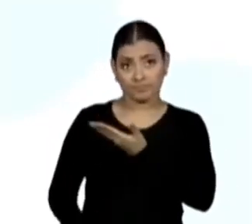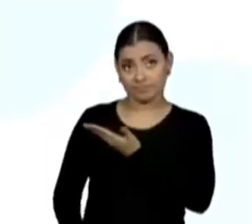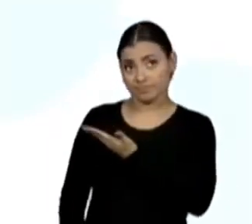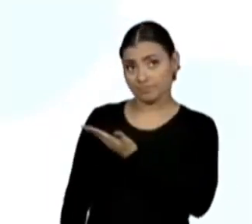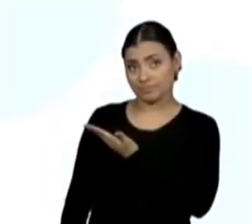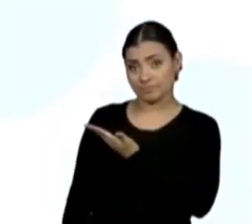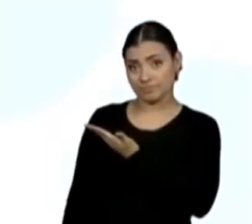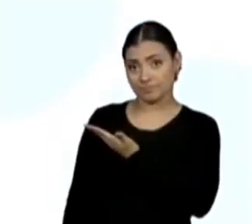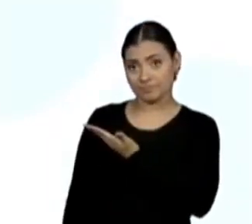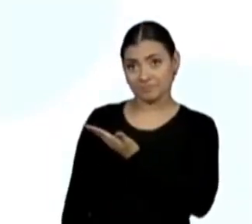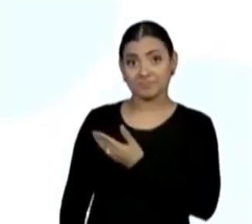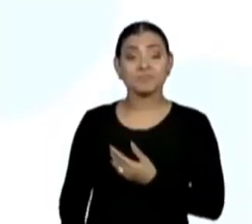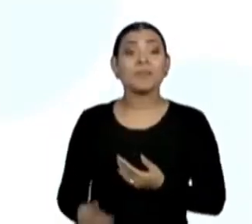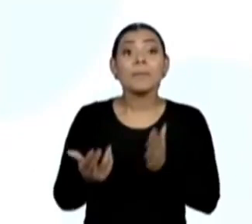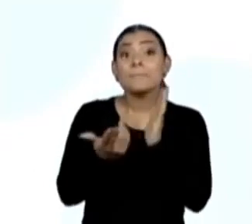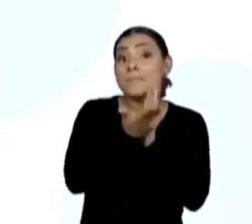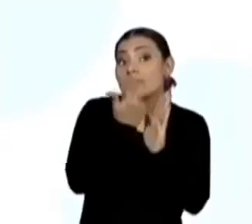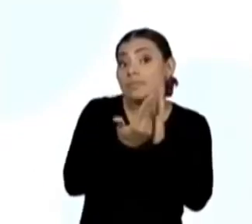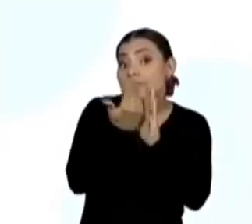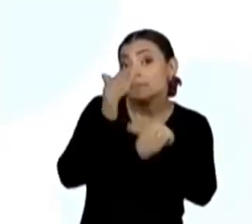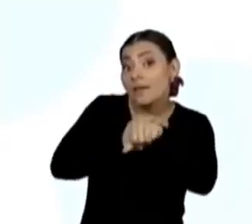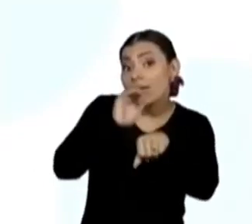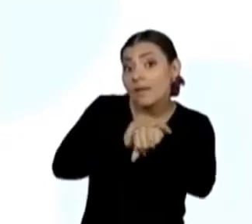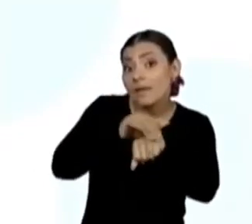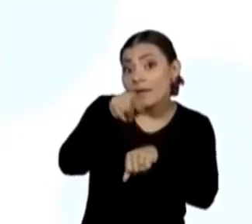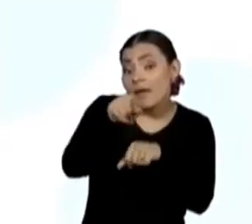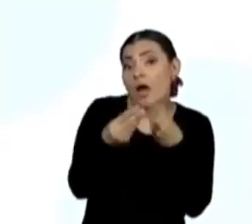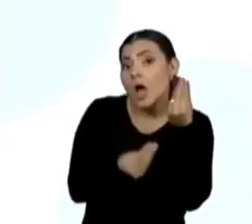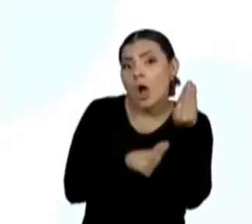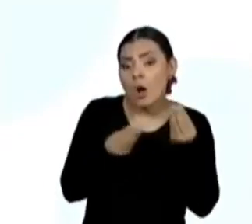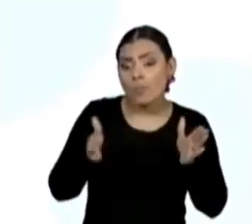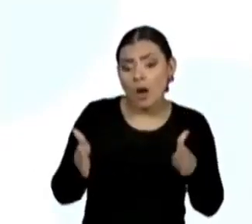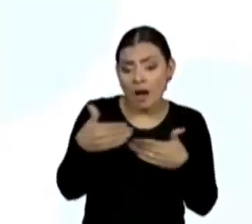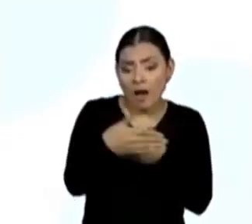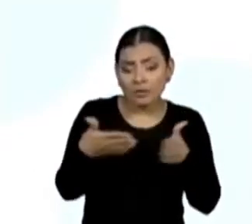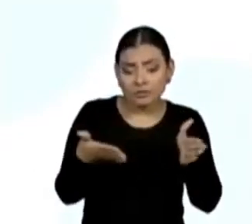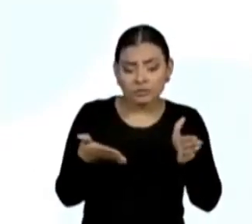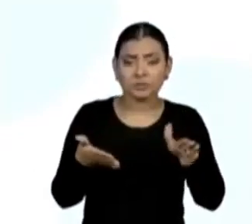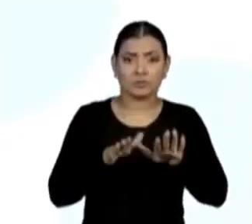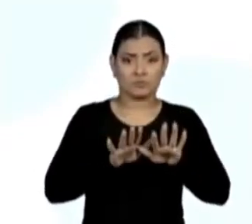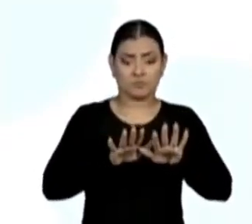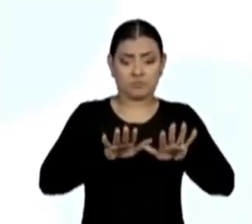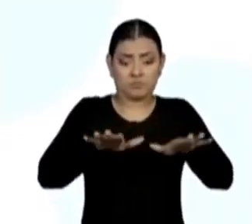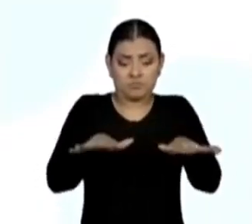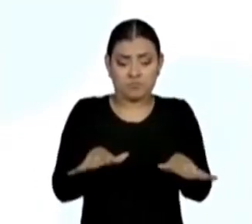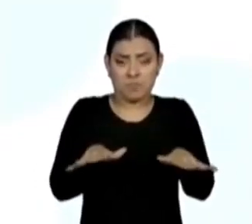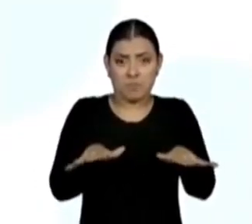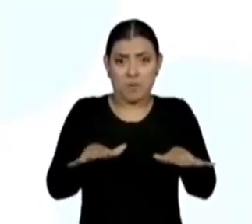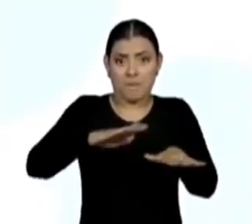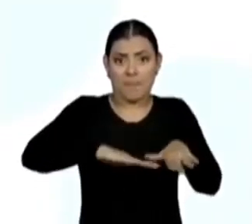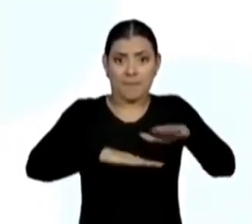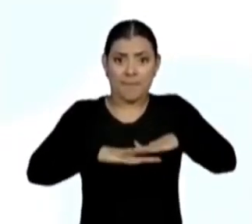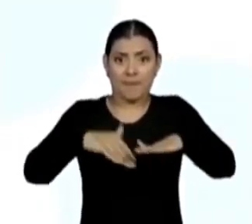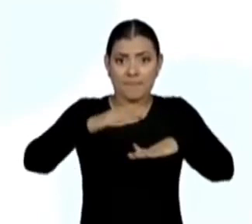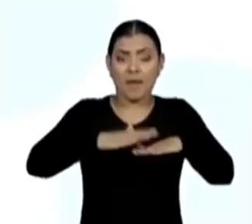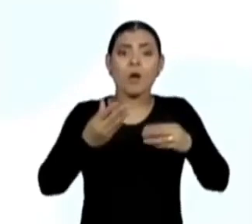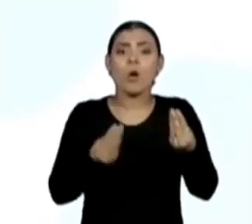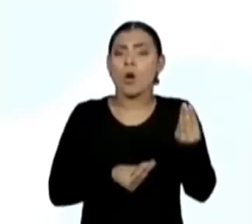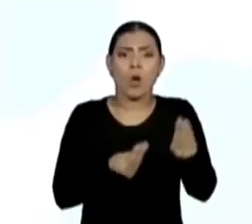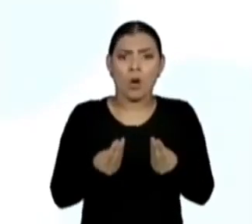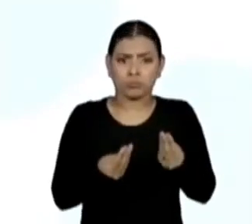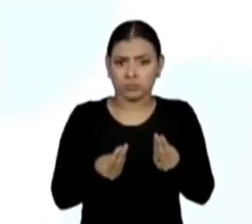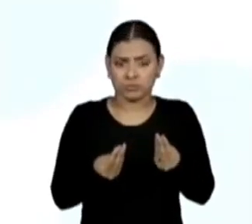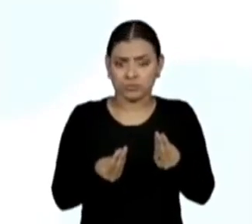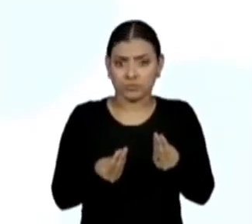Desenhe como ficaria a planificação da caixa de presente da Mayara. Desenhe a